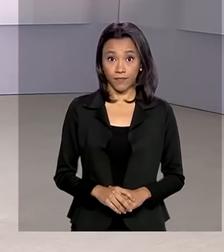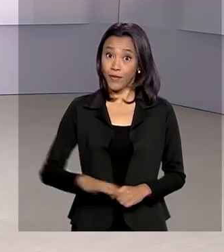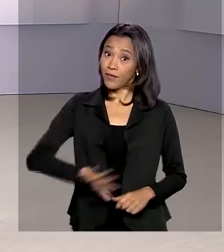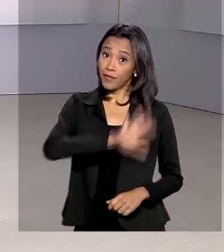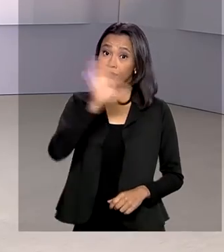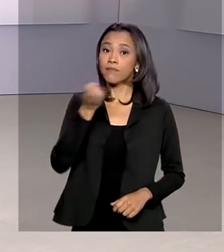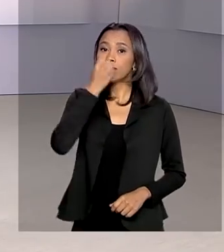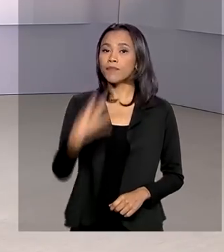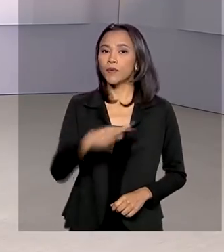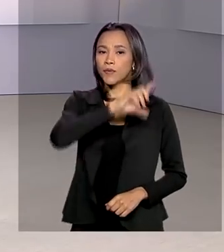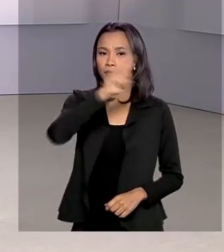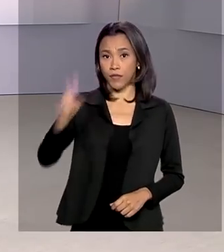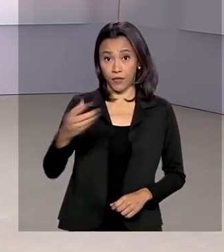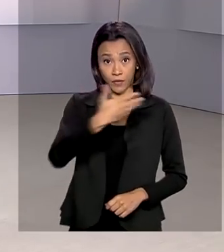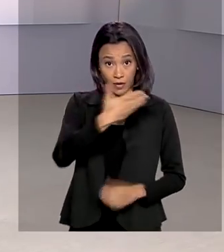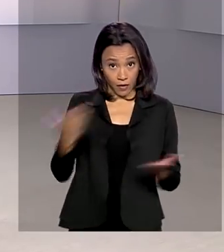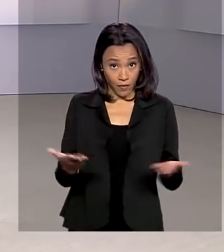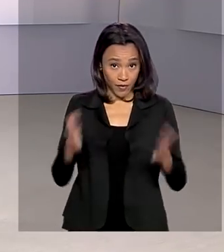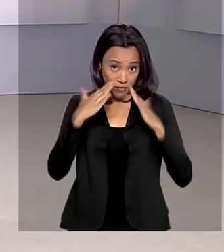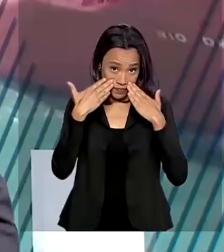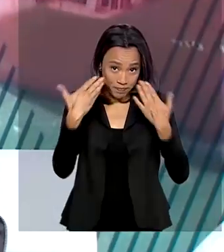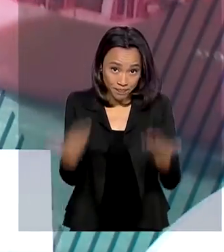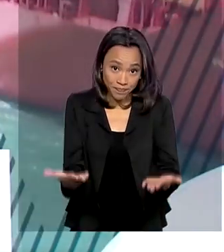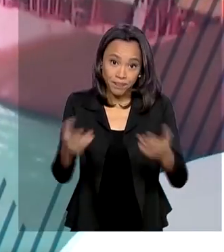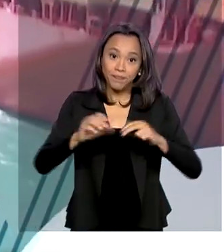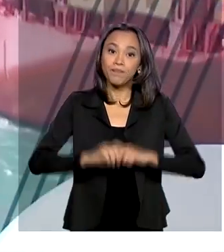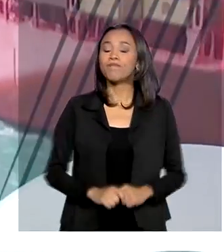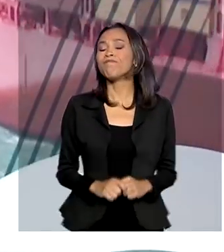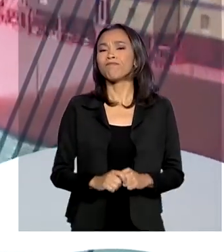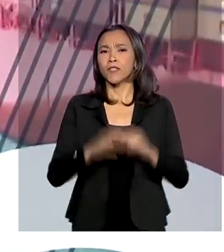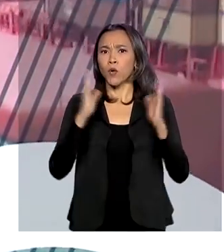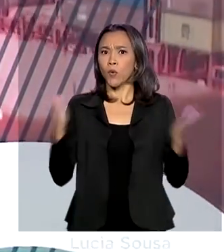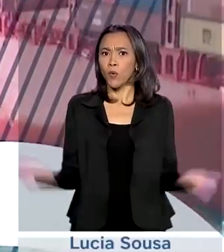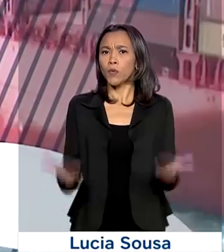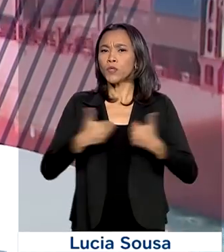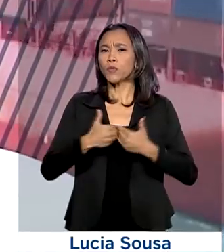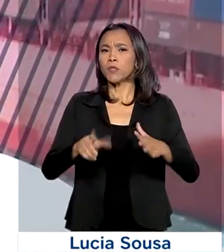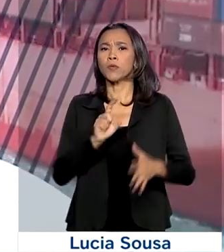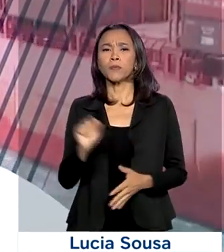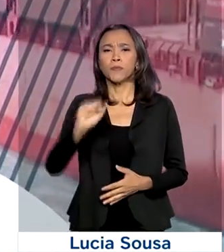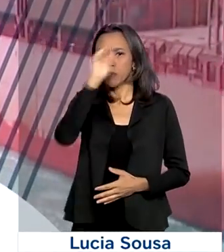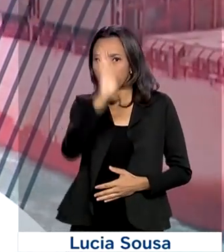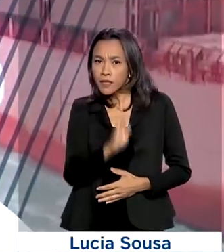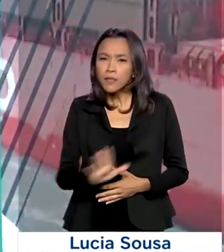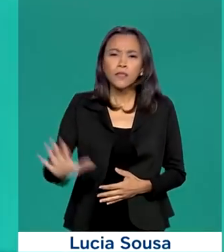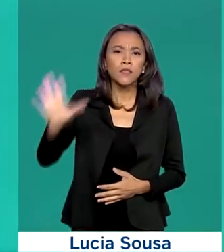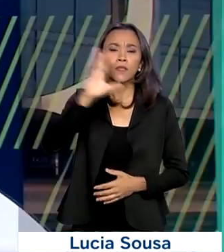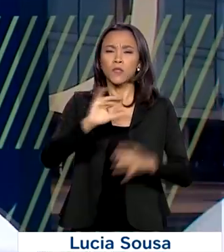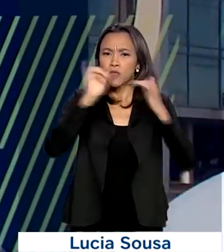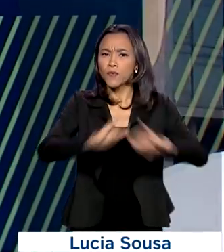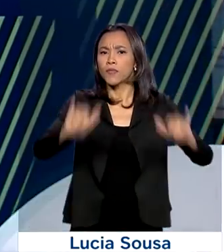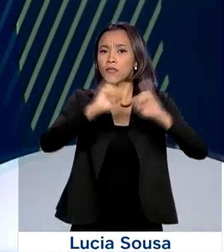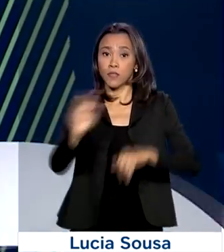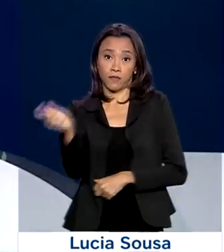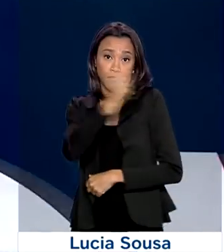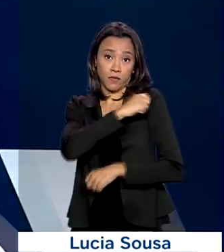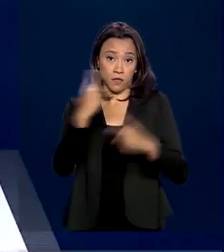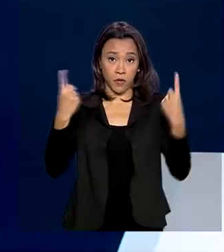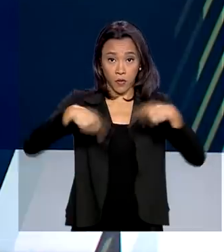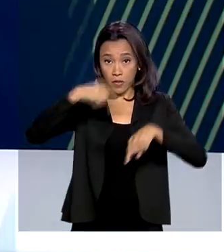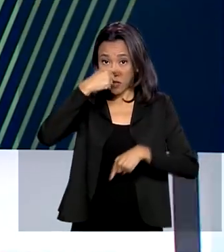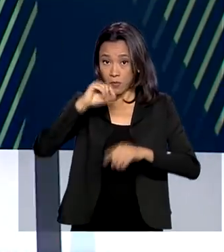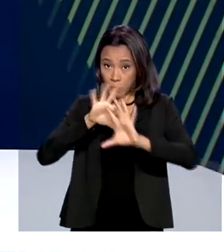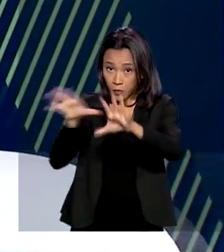Olá, bom dia. O governo agora já está no ar. Começou hoje em todo o país a campanha de vacinação contra a gripe para